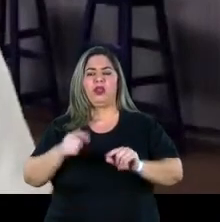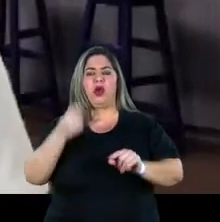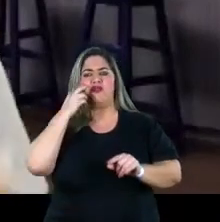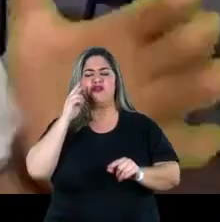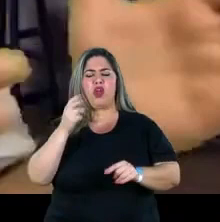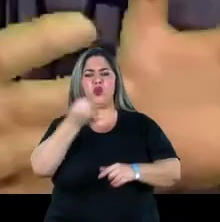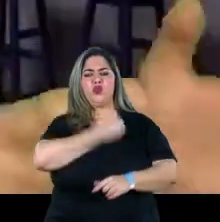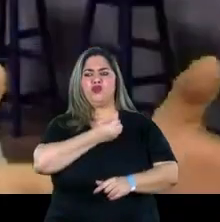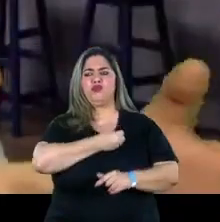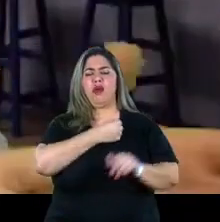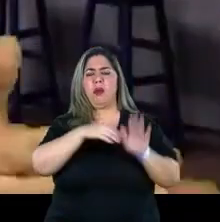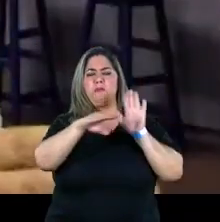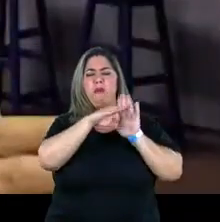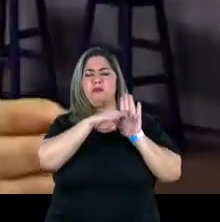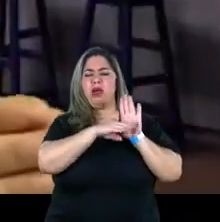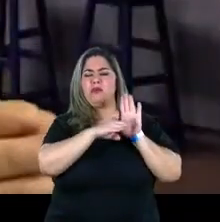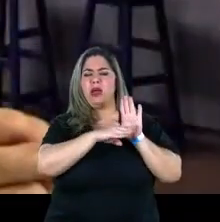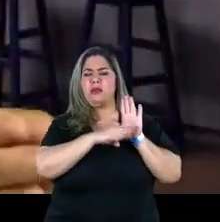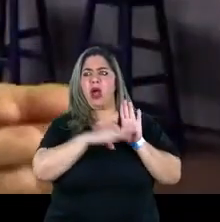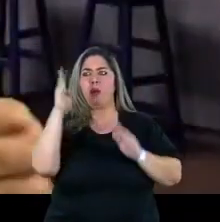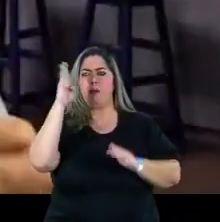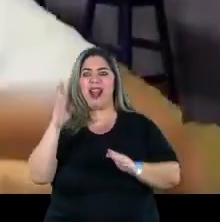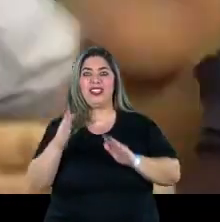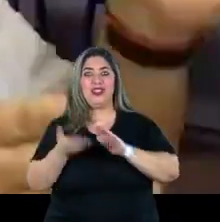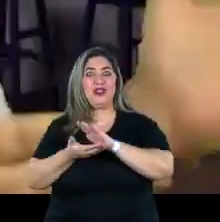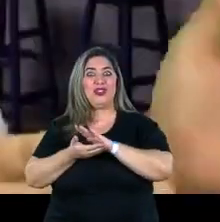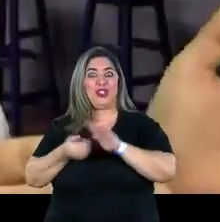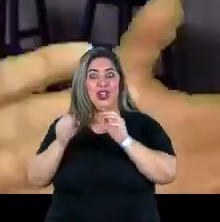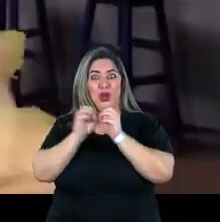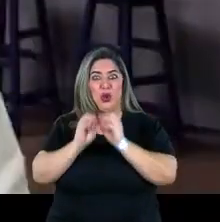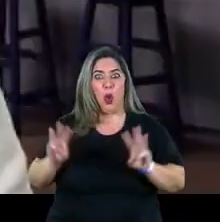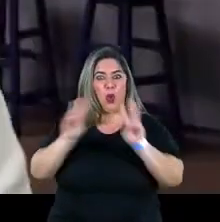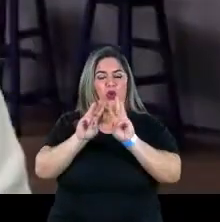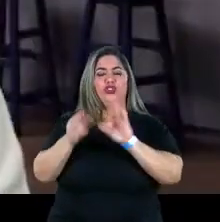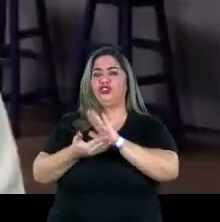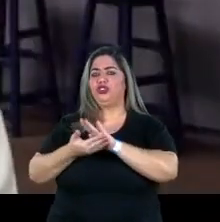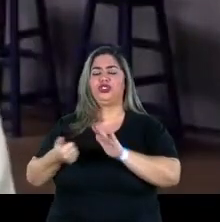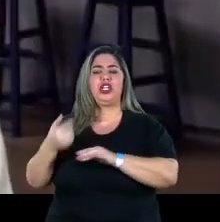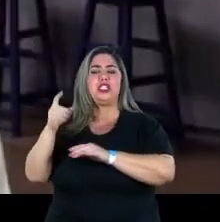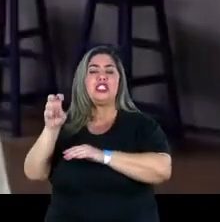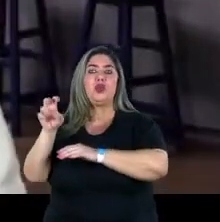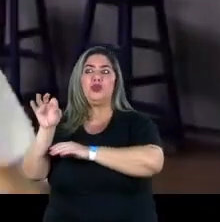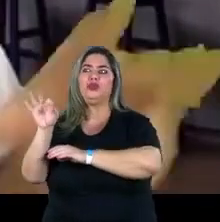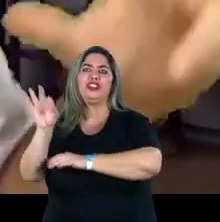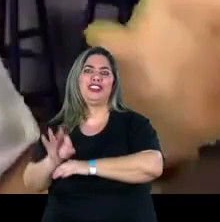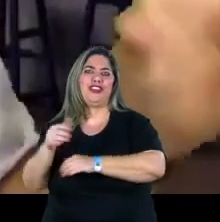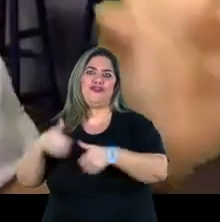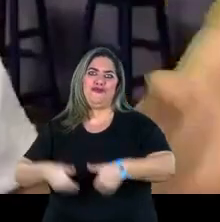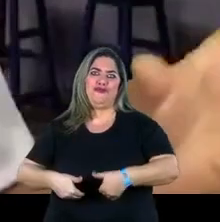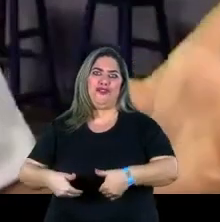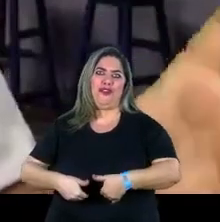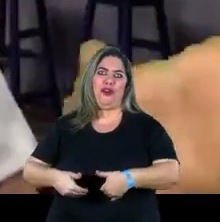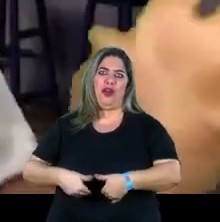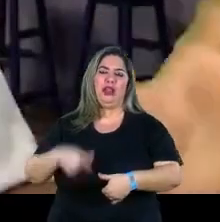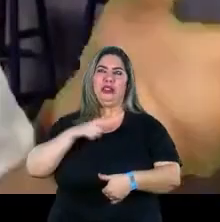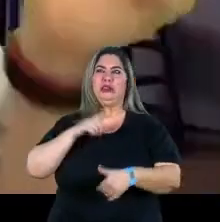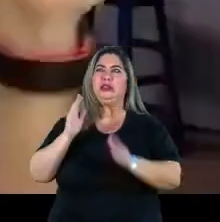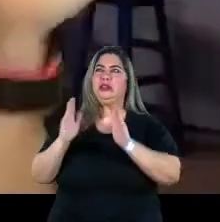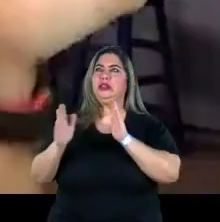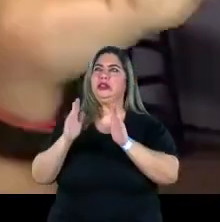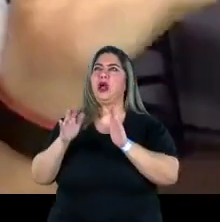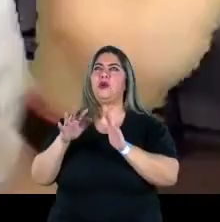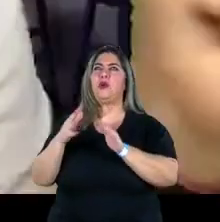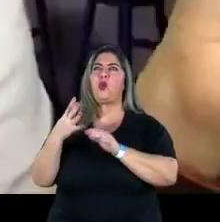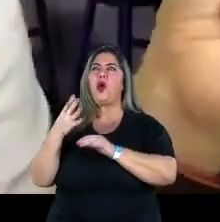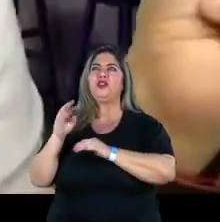números, o Brasil, em 2014, quando sai do mapa da fome da ONU, tinha menos do que 5% da sua população. A gente tinha, naquela época, algo